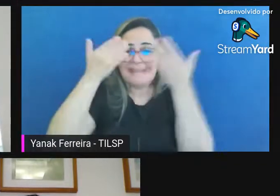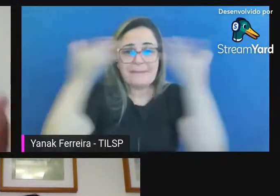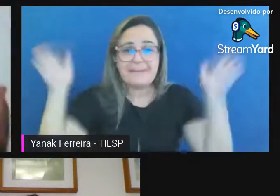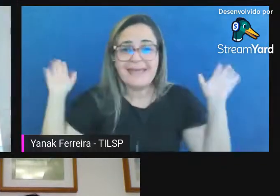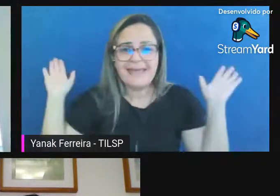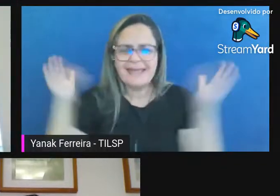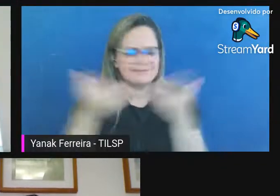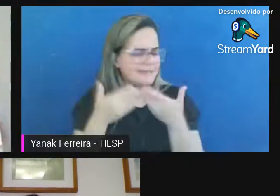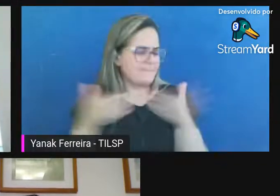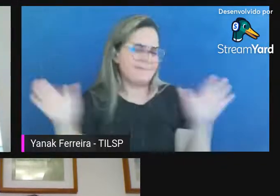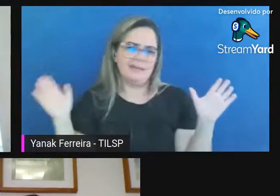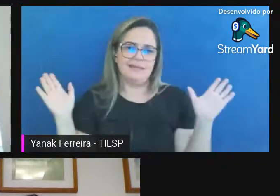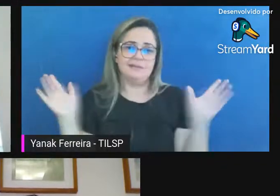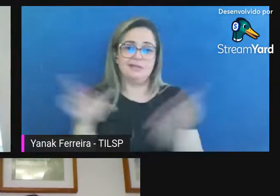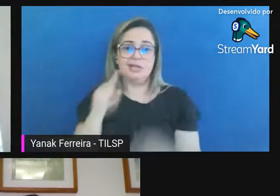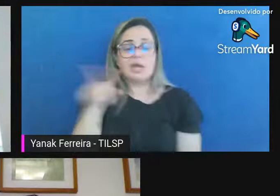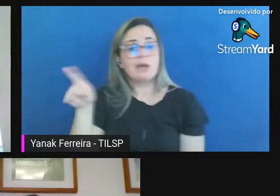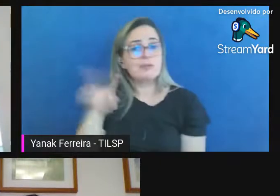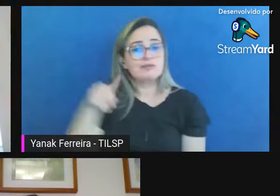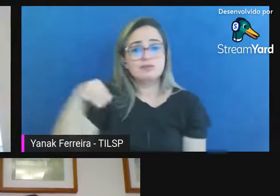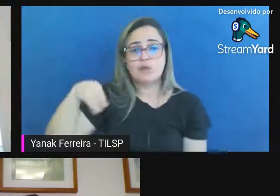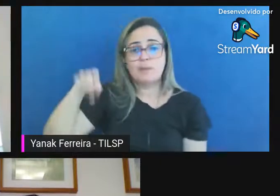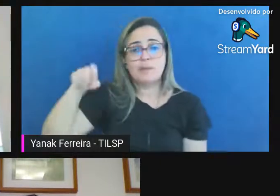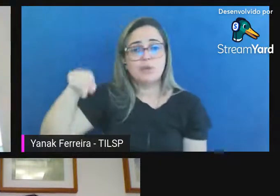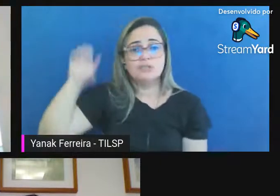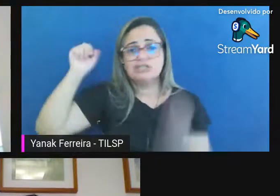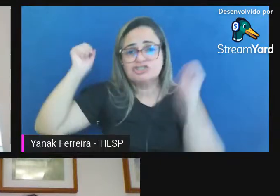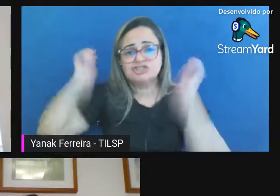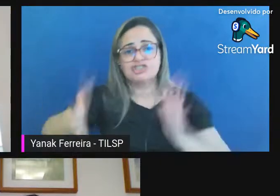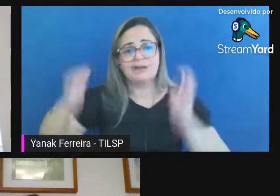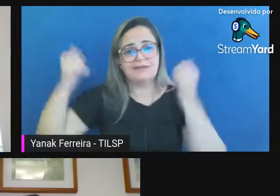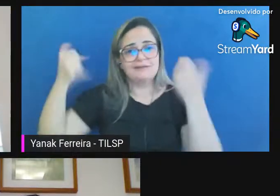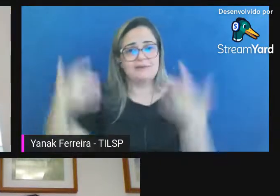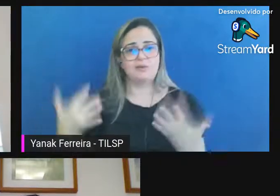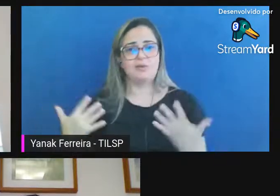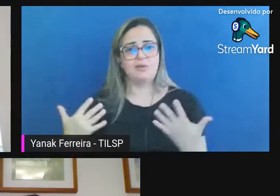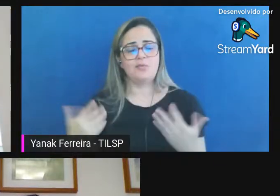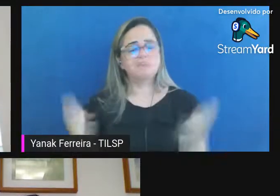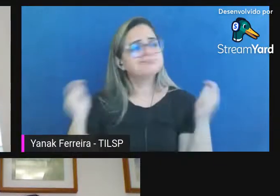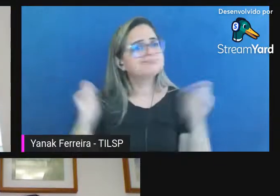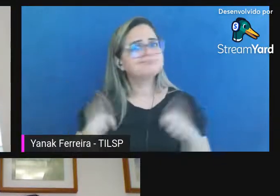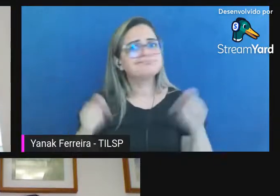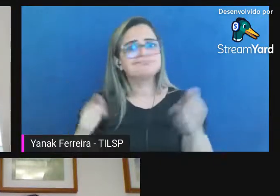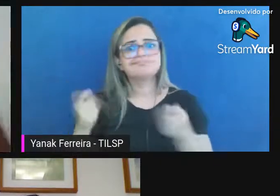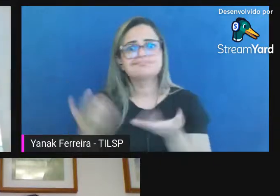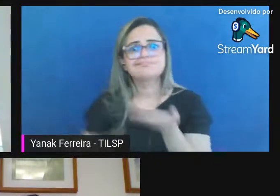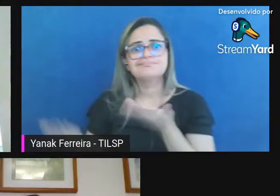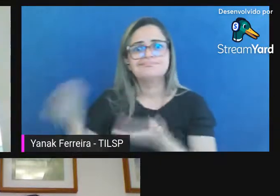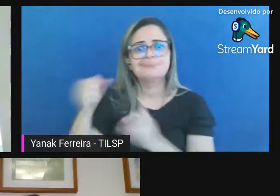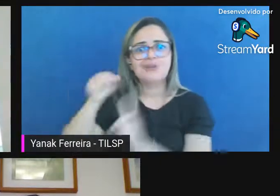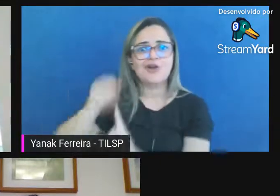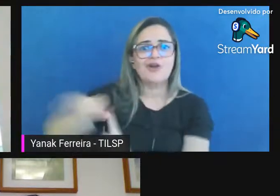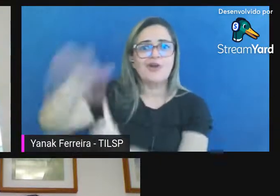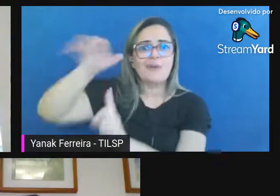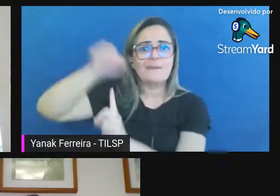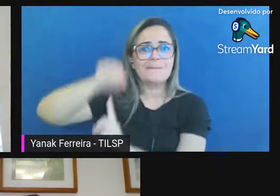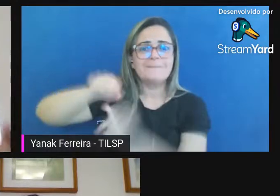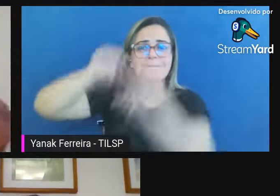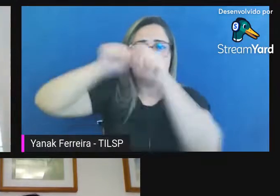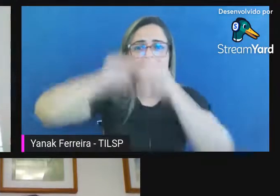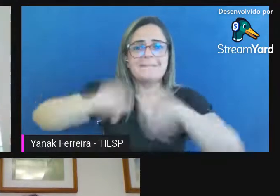que a gente fala que a professora Mônica deixou claro aqui a necessidade de compartilhamento né de difusão